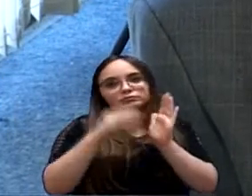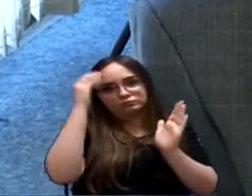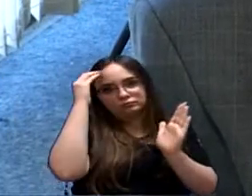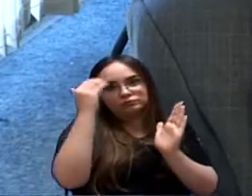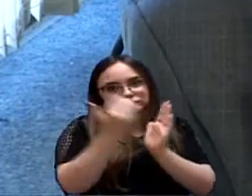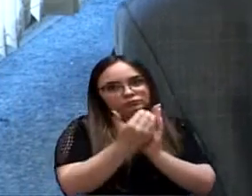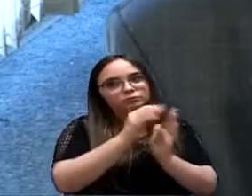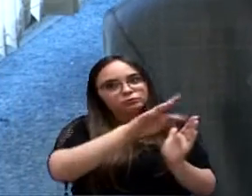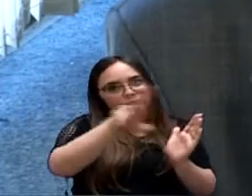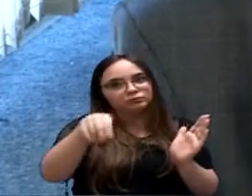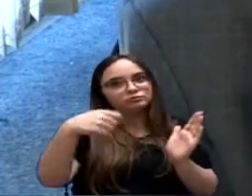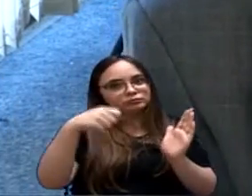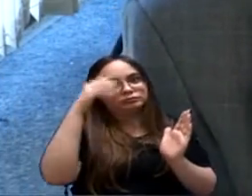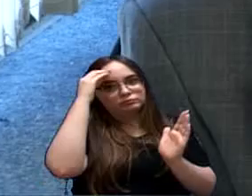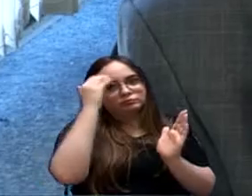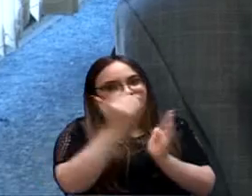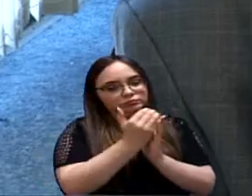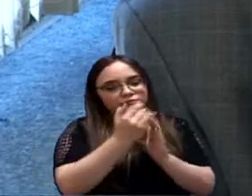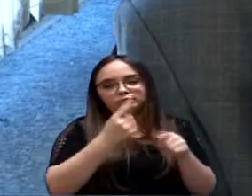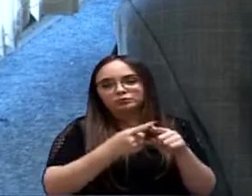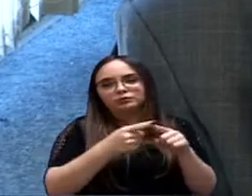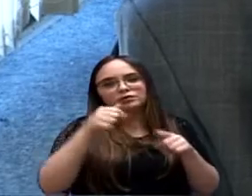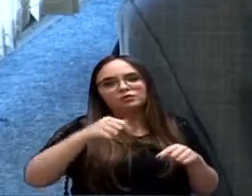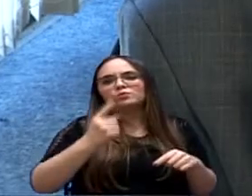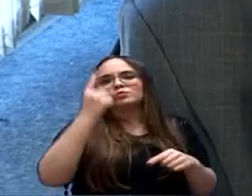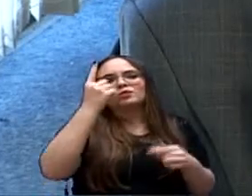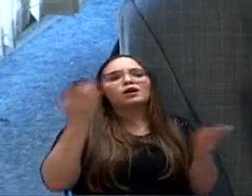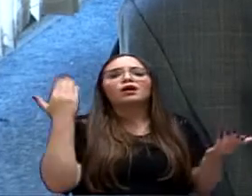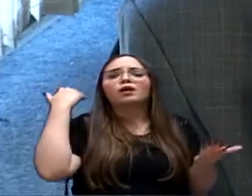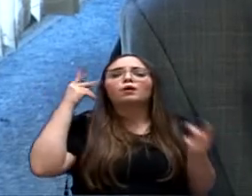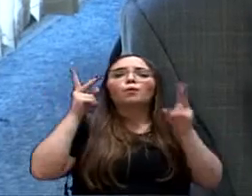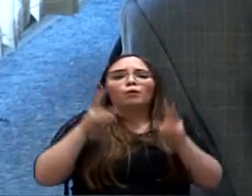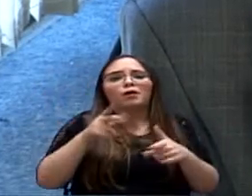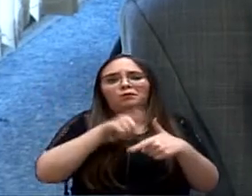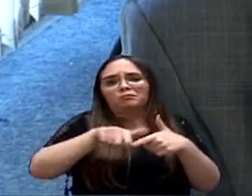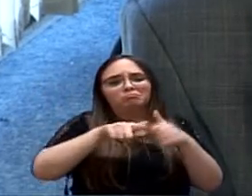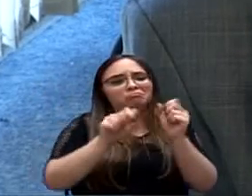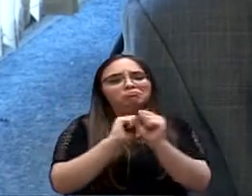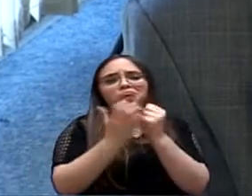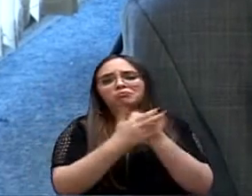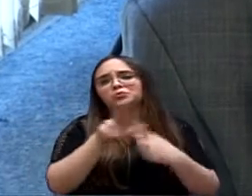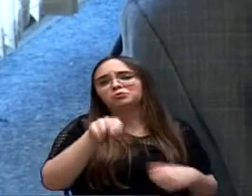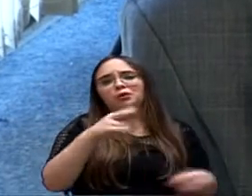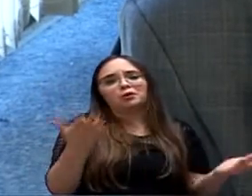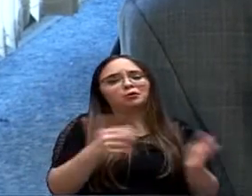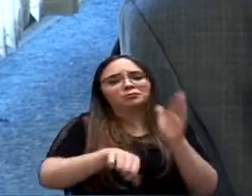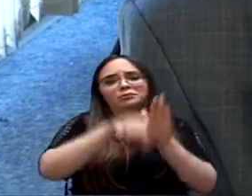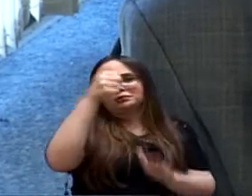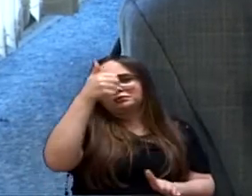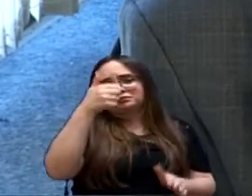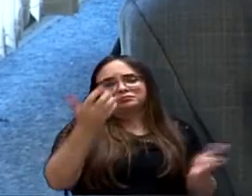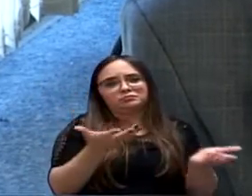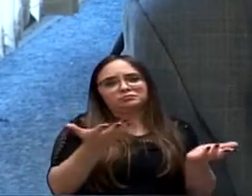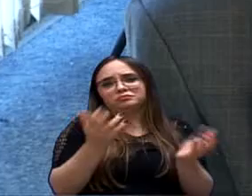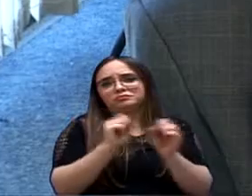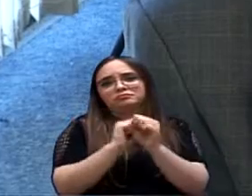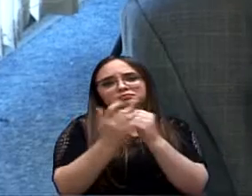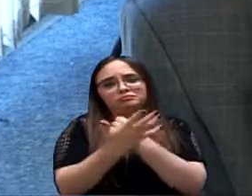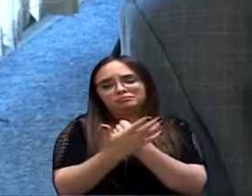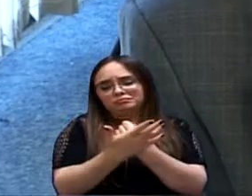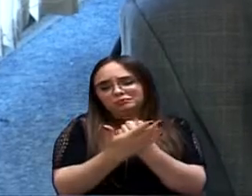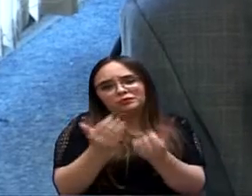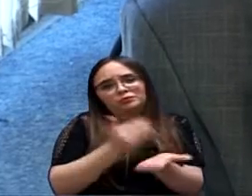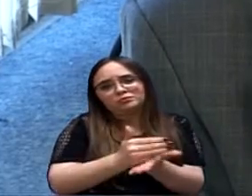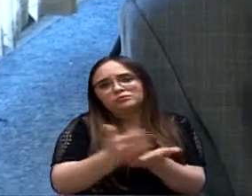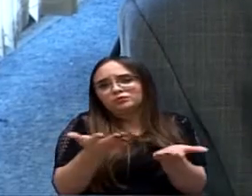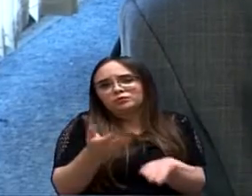e único da história da cidade, do país e da humanidade, senhor presidente, que é essa pandemia, o